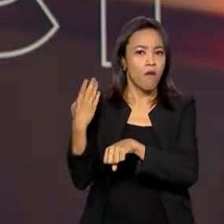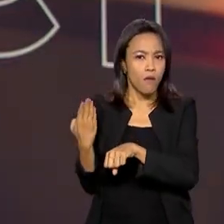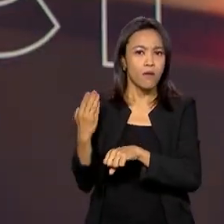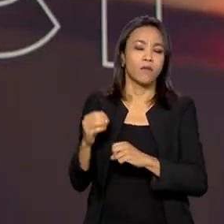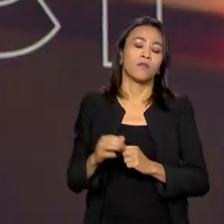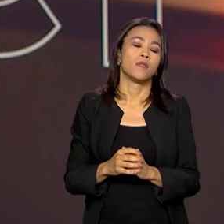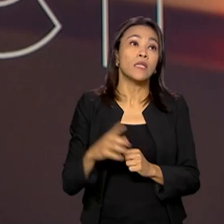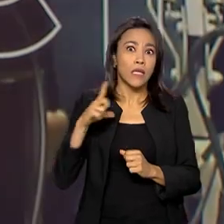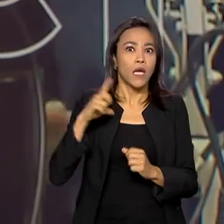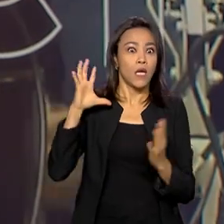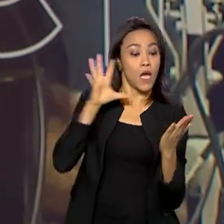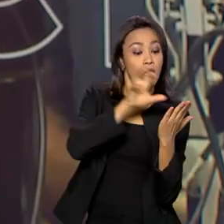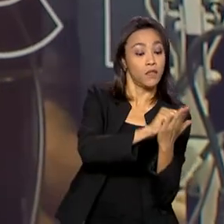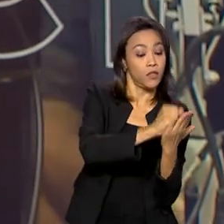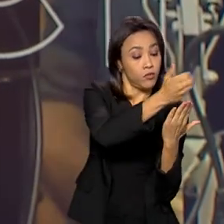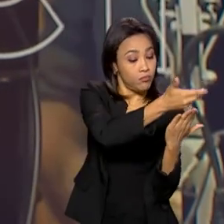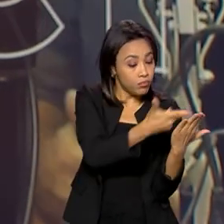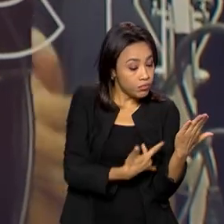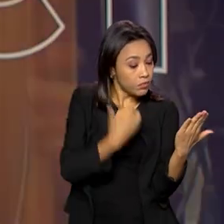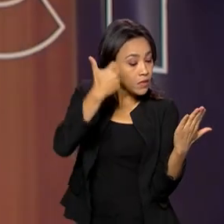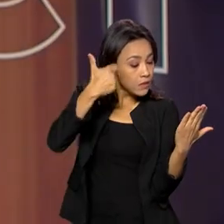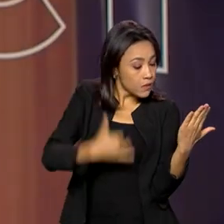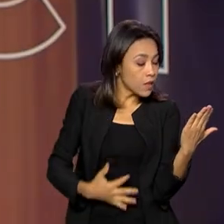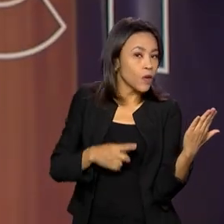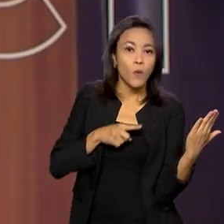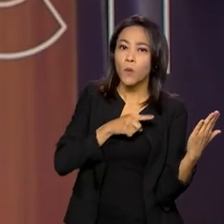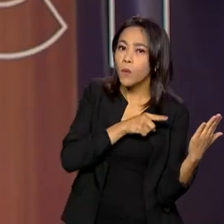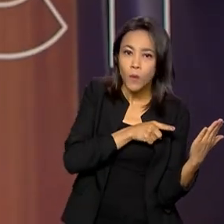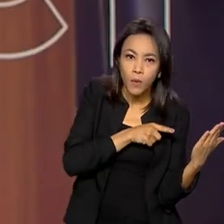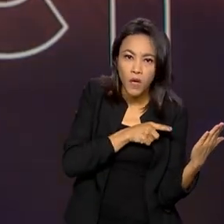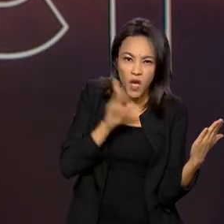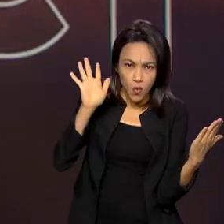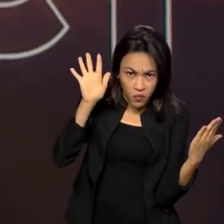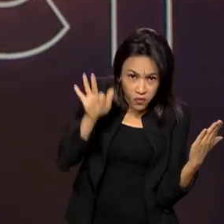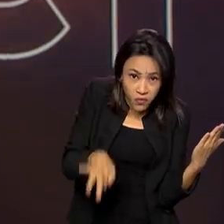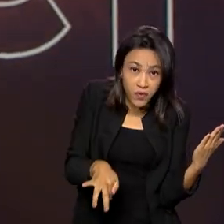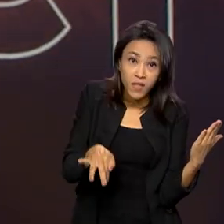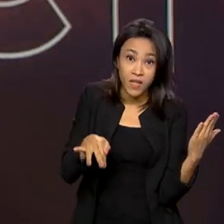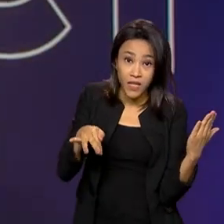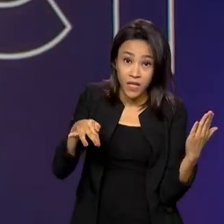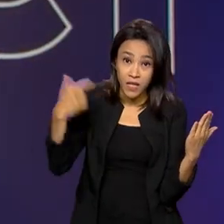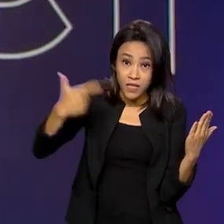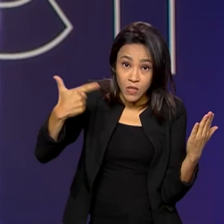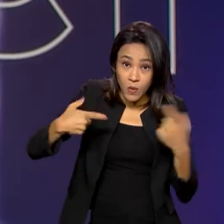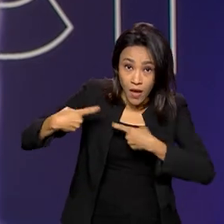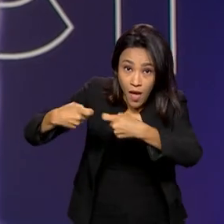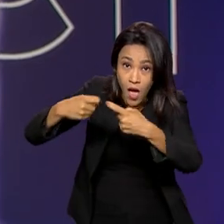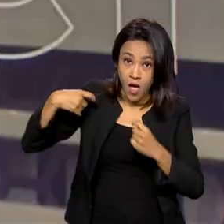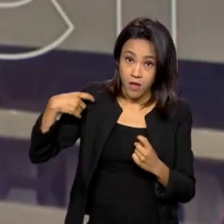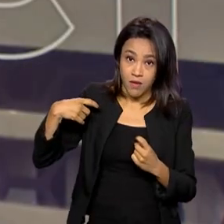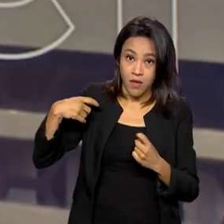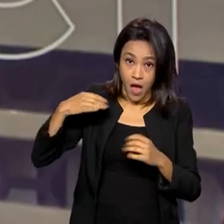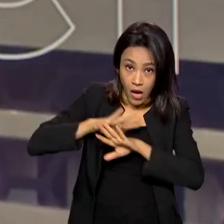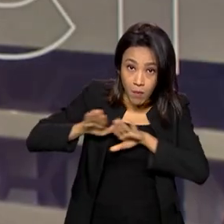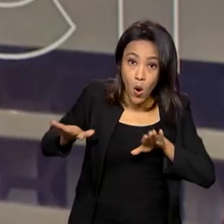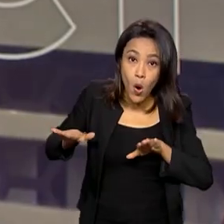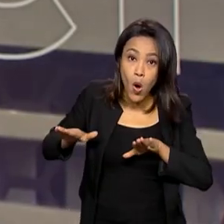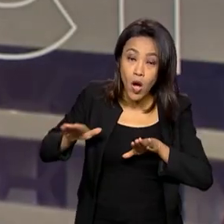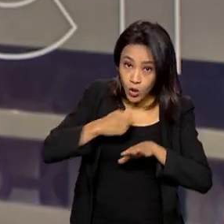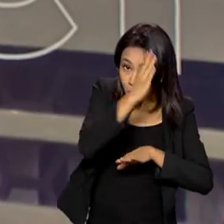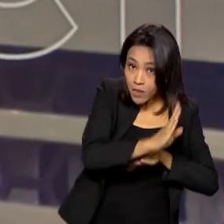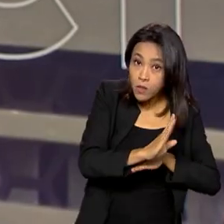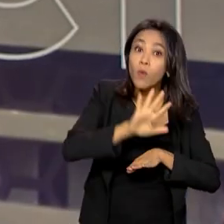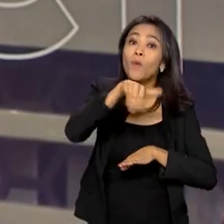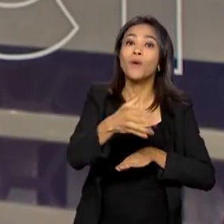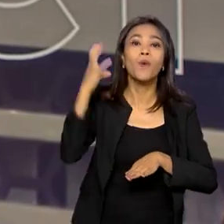Existem registros dizendo que o fim da Segunda Guerra só acabou aqui no Brasil